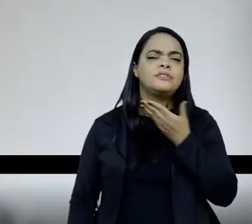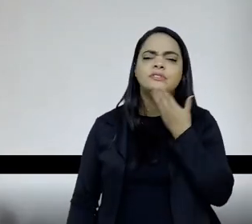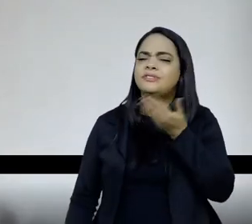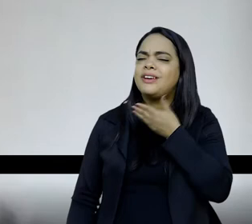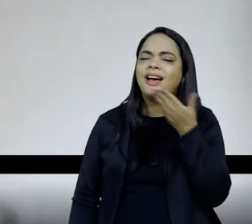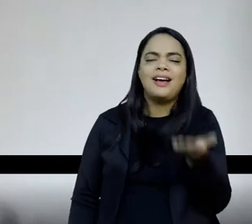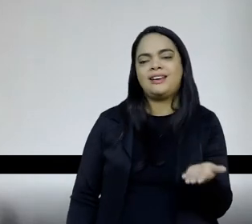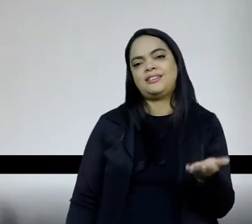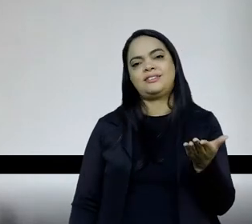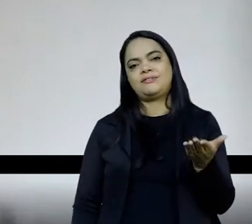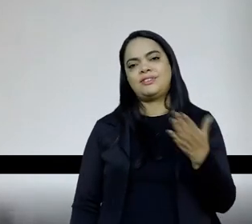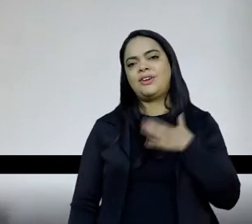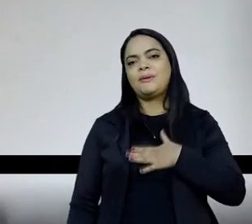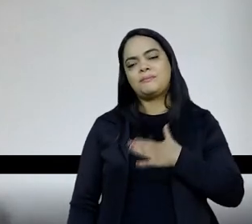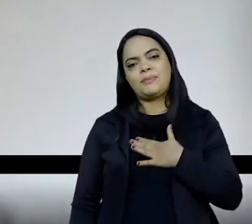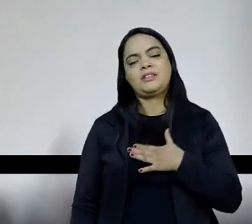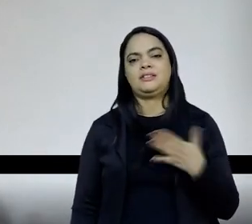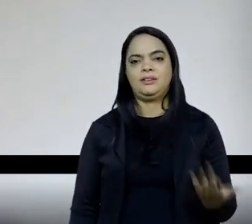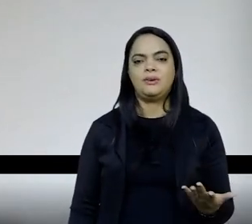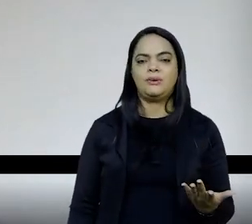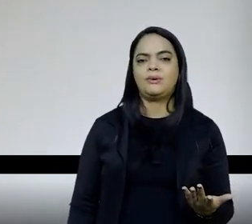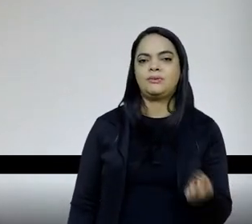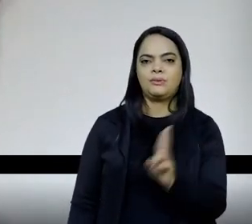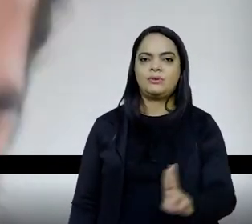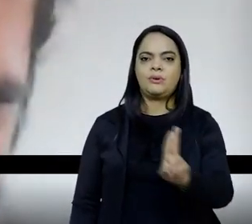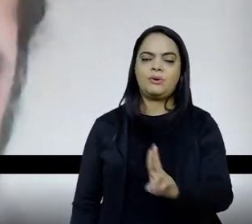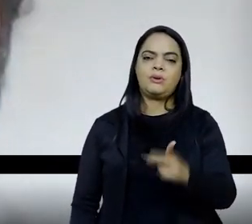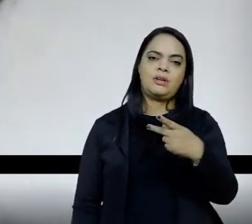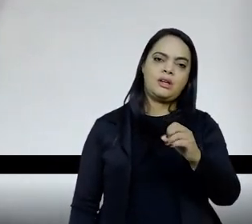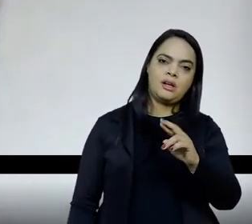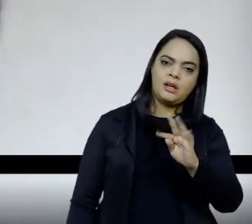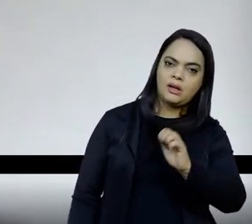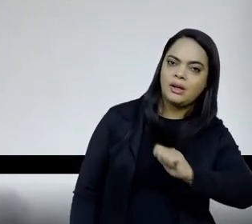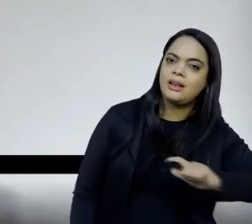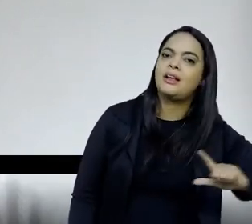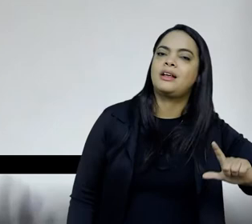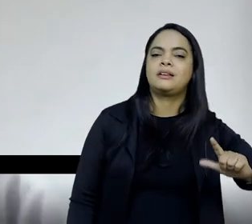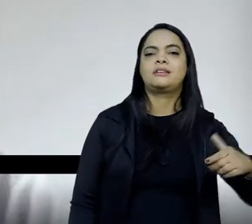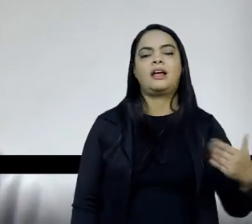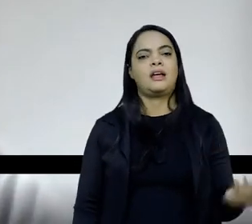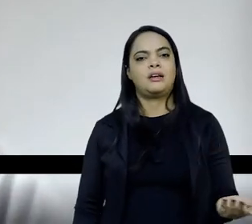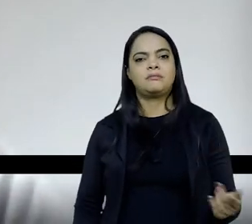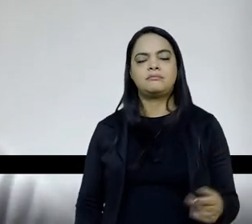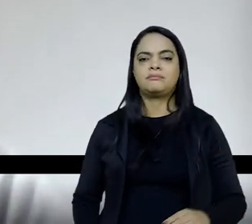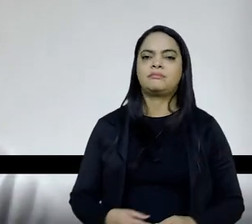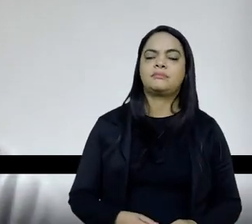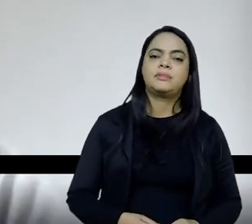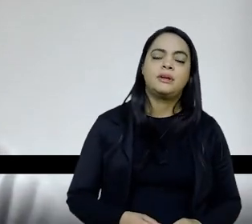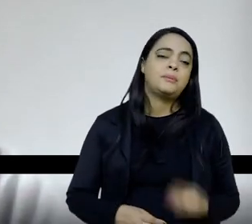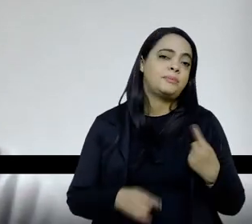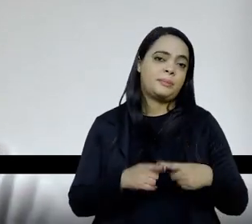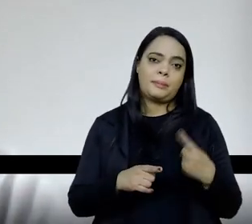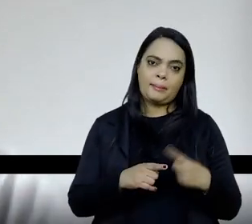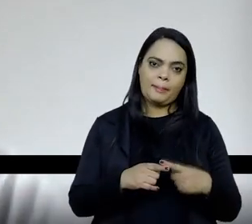uma, digamos, um uso, no sentido sertoniano, pragmático também, né, supondo que